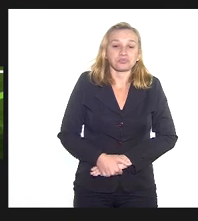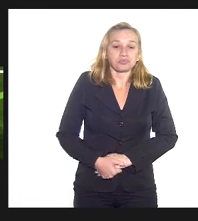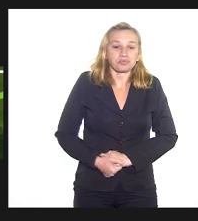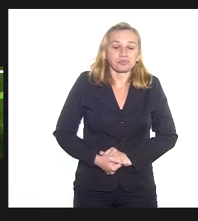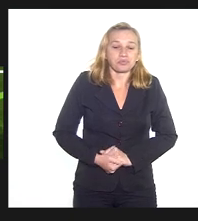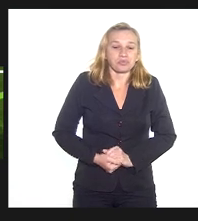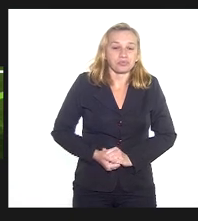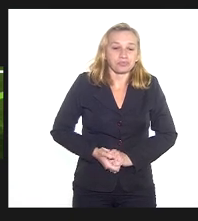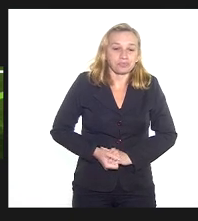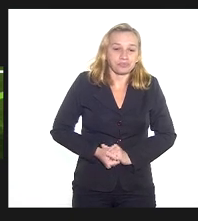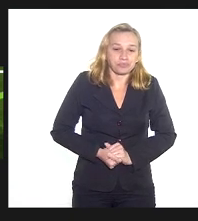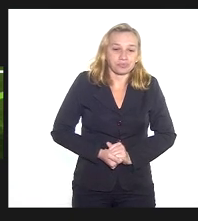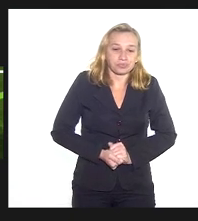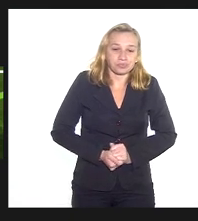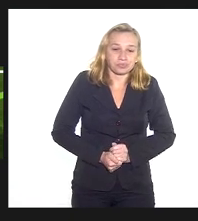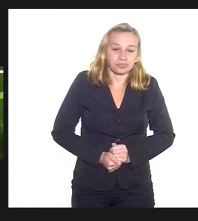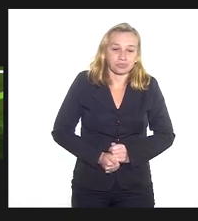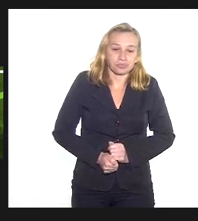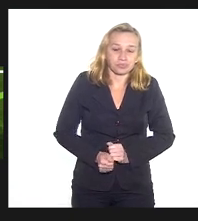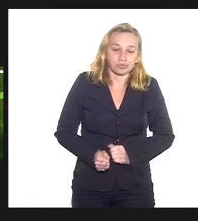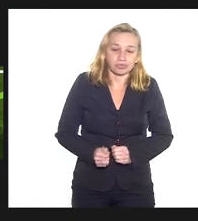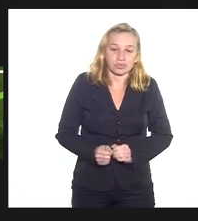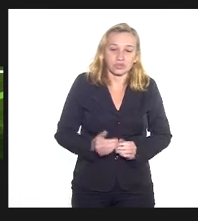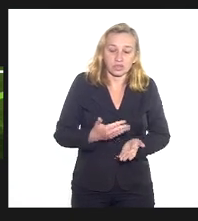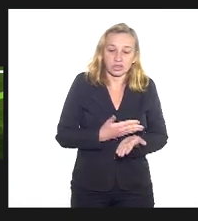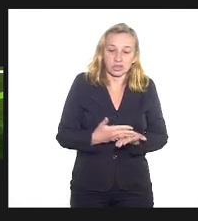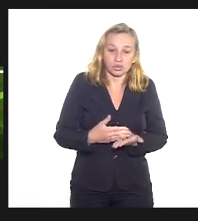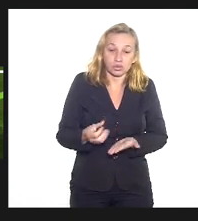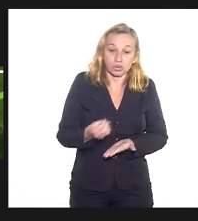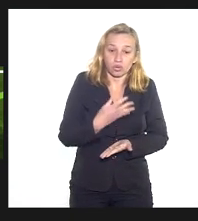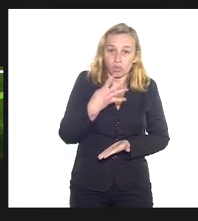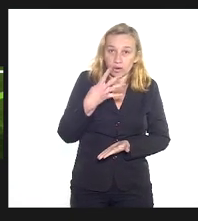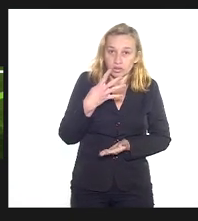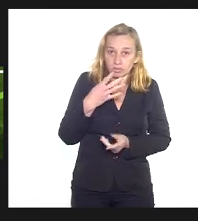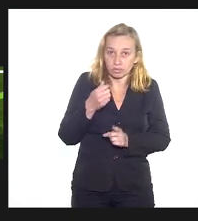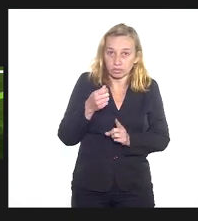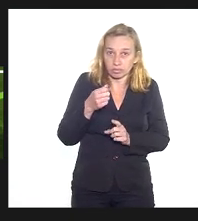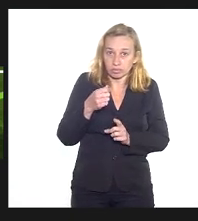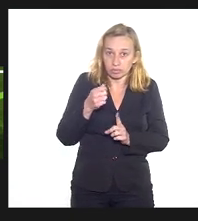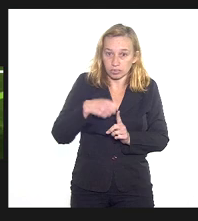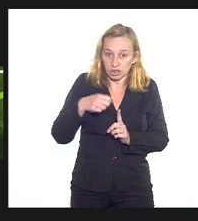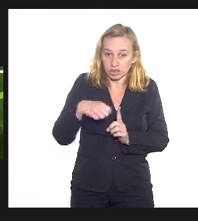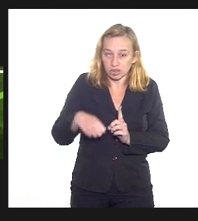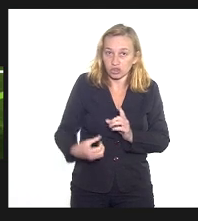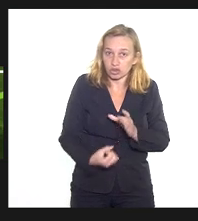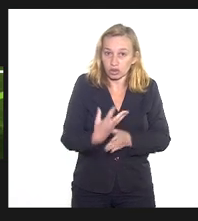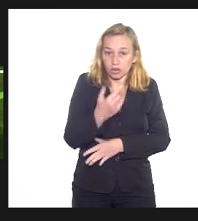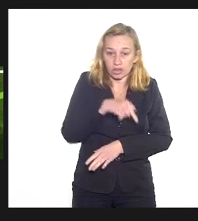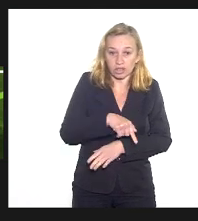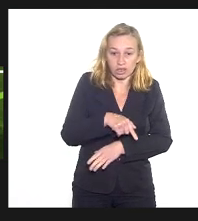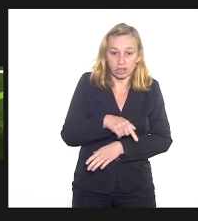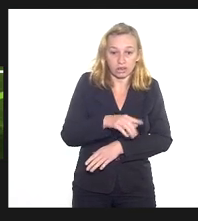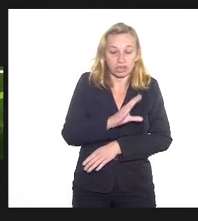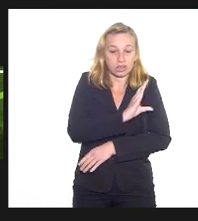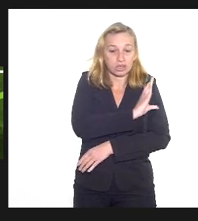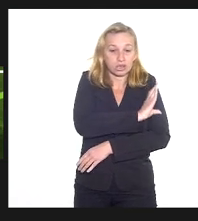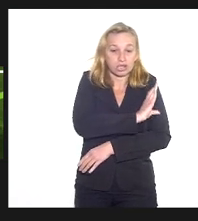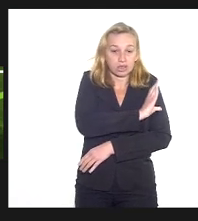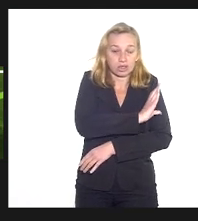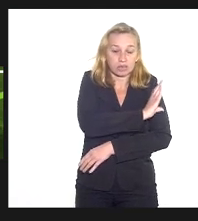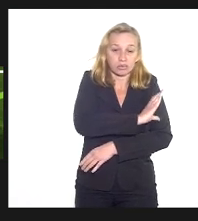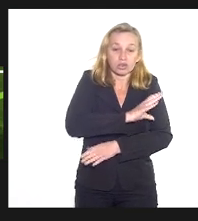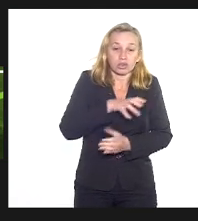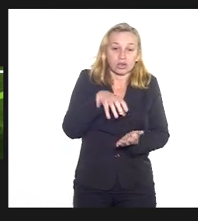essa pasta que a gente está exercendo é uma pasta muito nova, uma pasta de quatro meses. A gente criou aqui em Campos uma coordenadoria